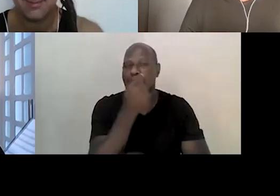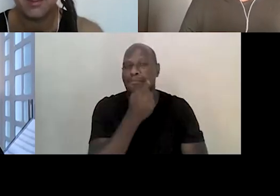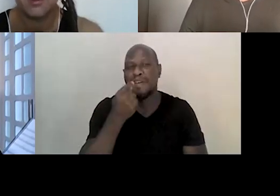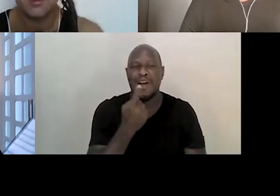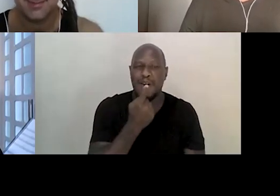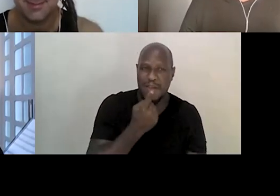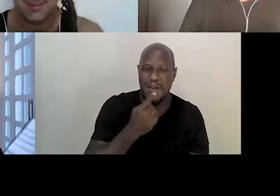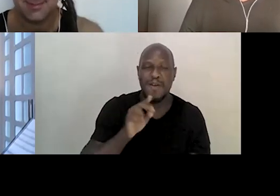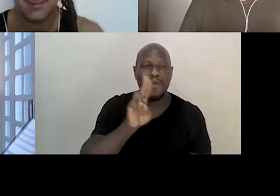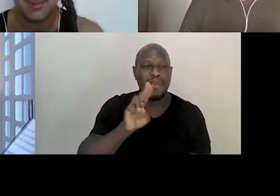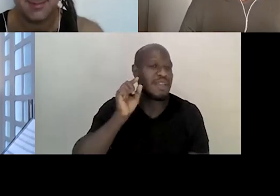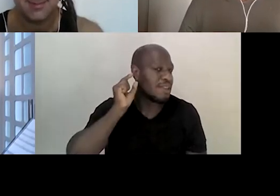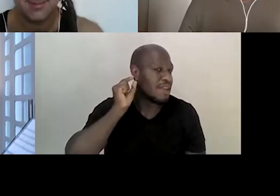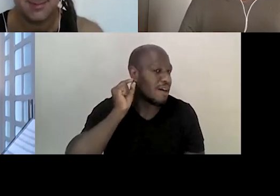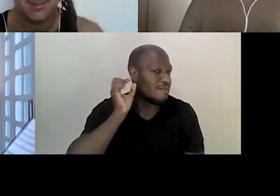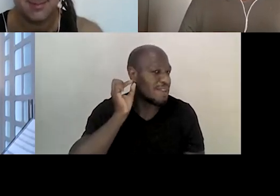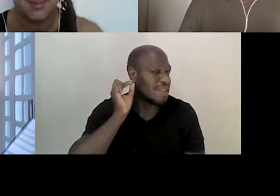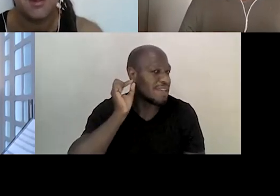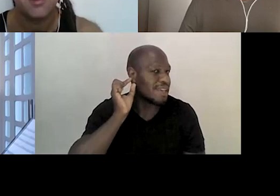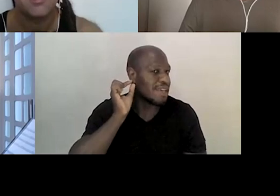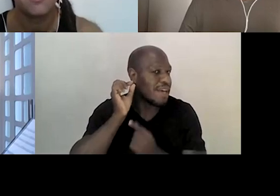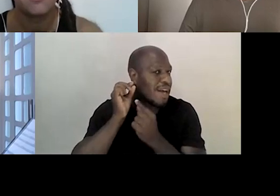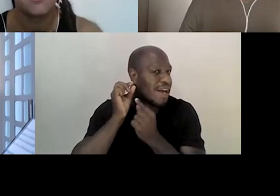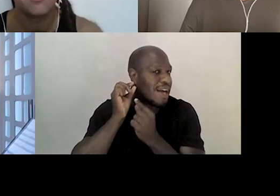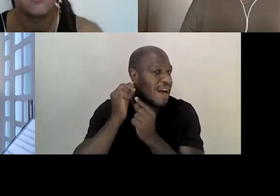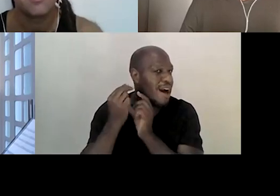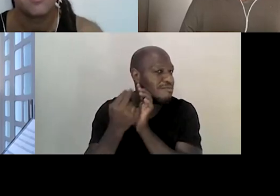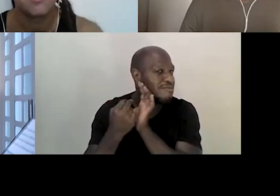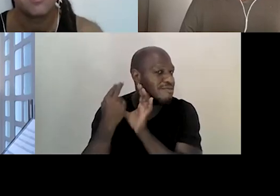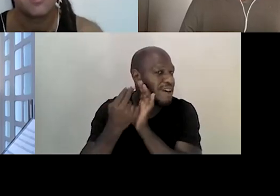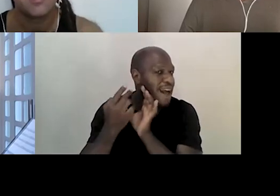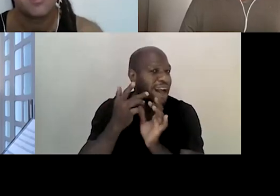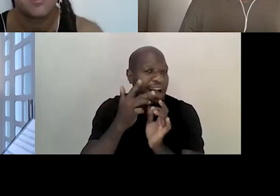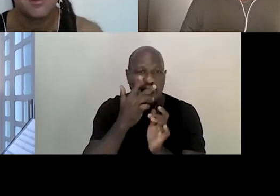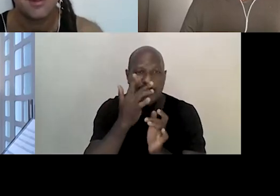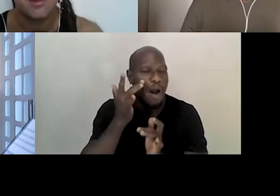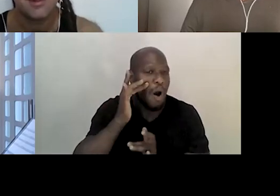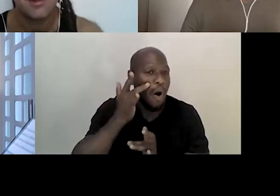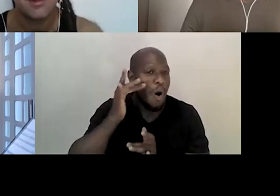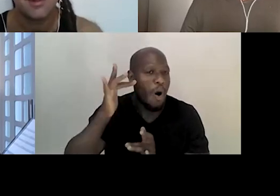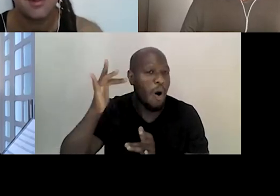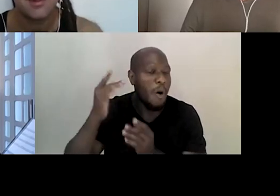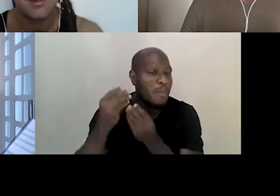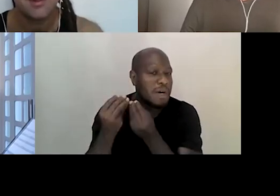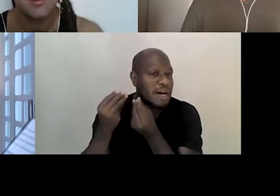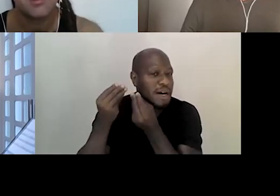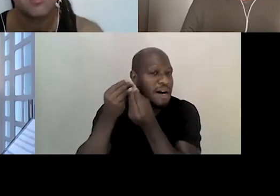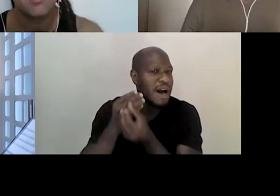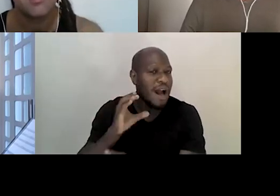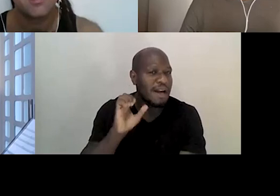brinco que é um fio de ouro, né? Capim de ouro.